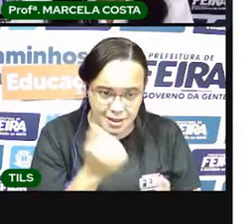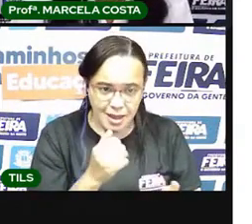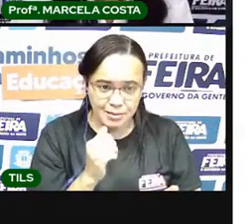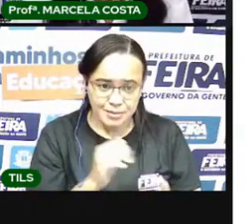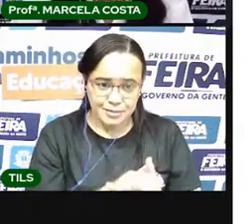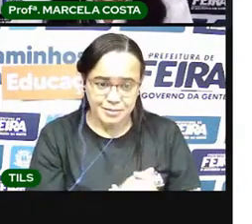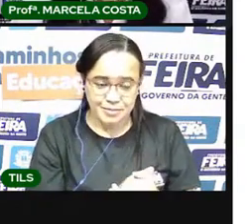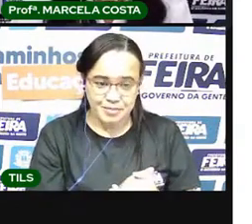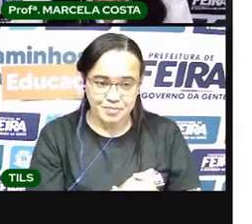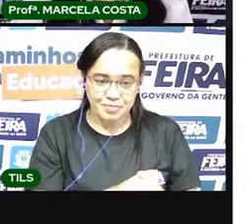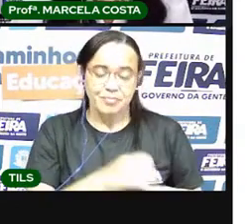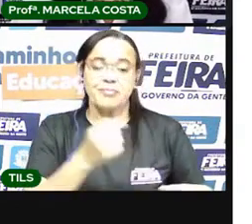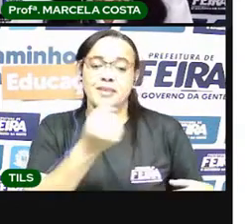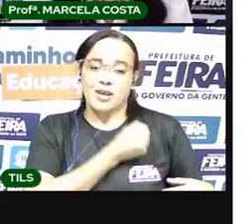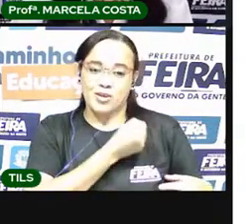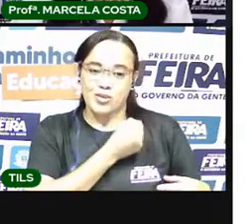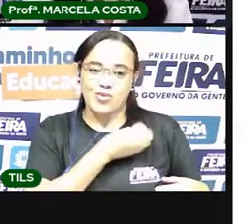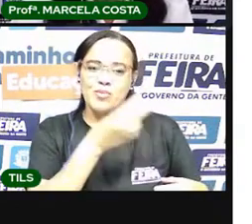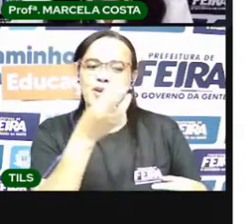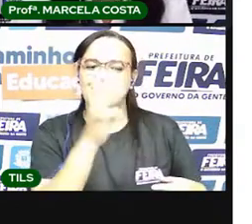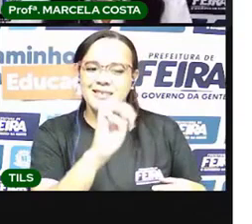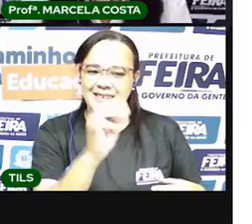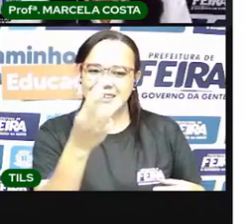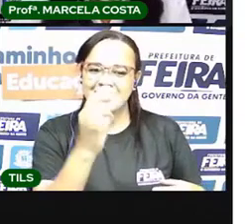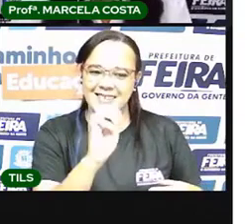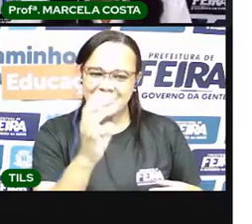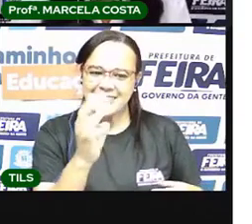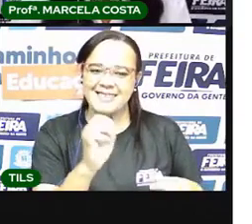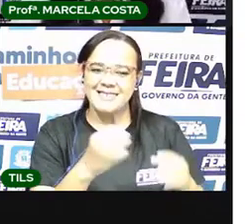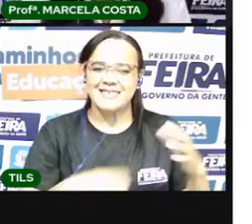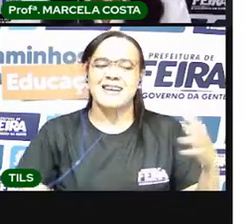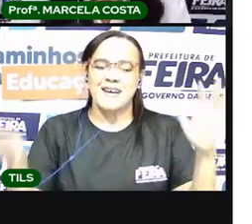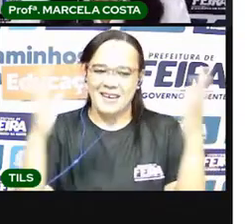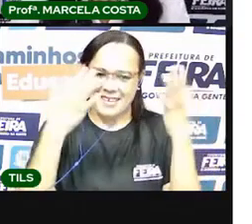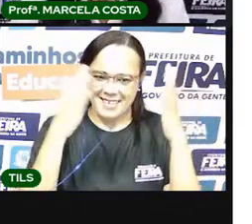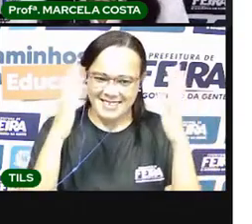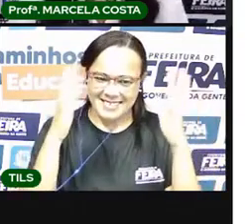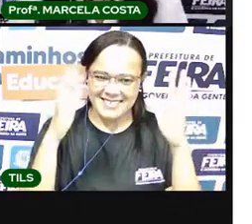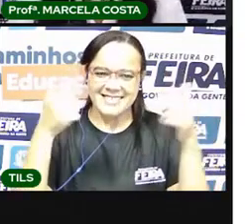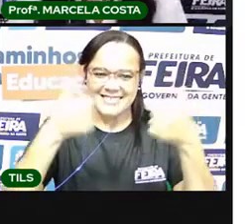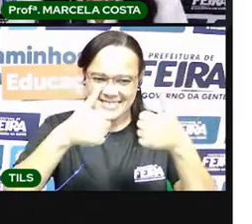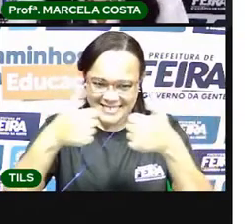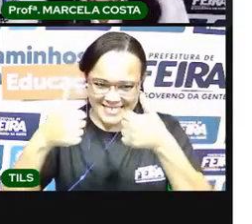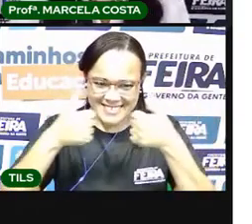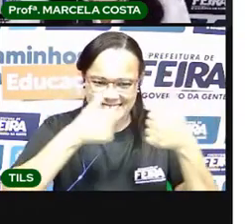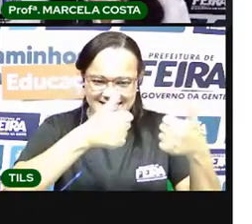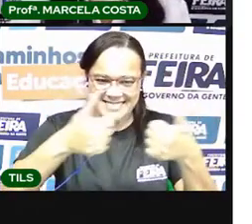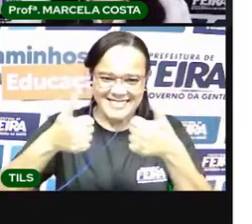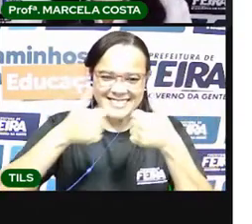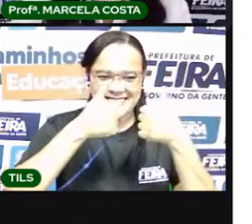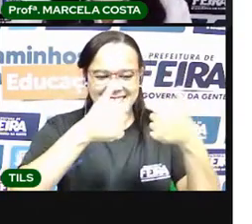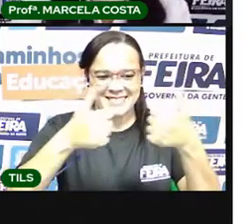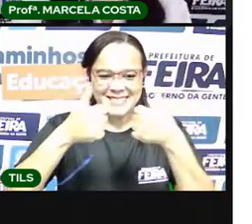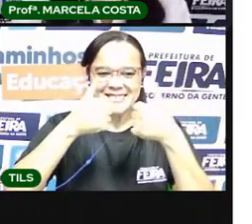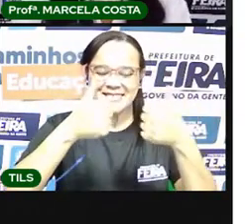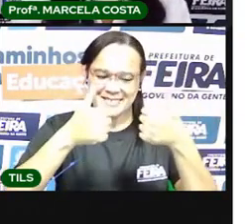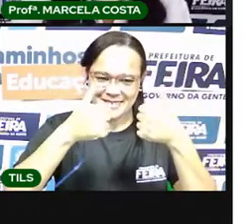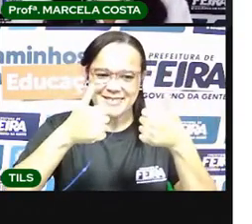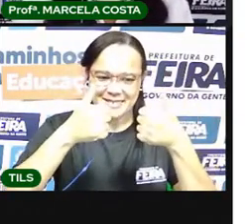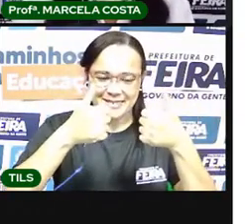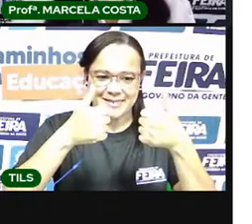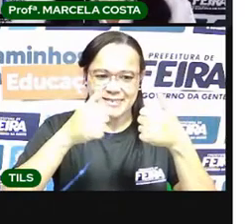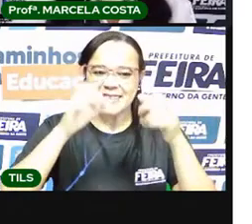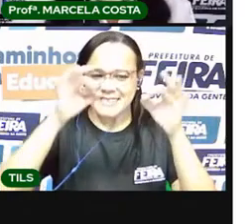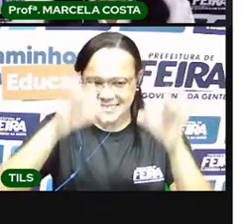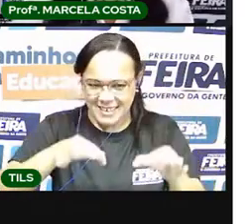É o número 30 Muito bem Quem respondeu o número 30 também acertou